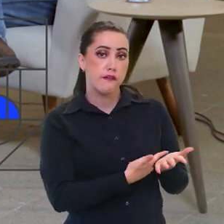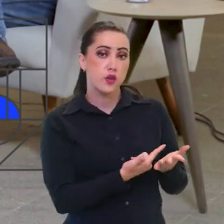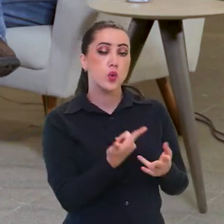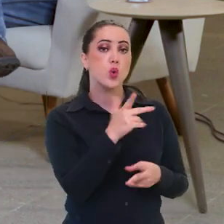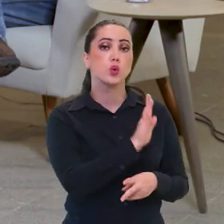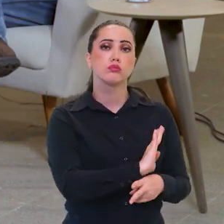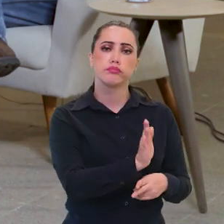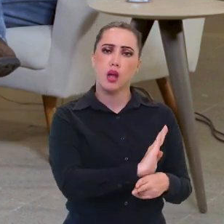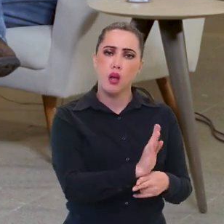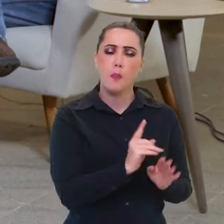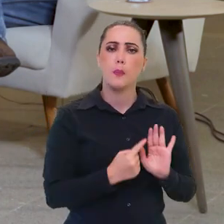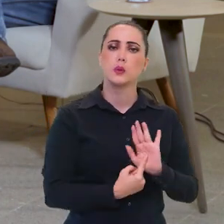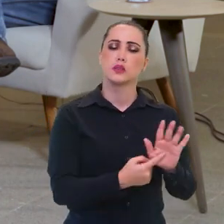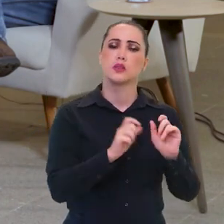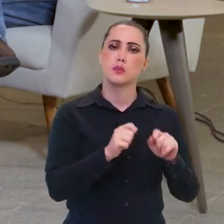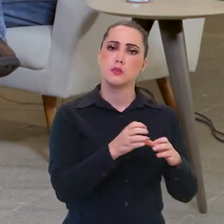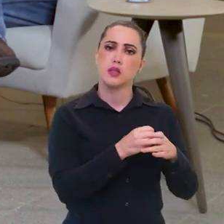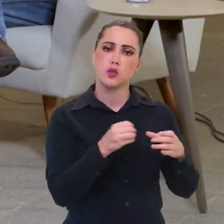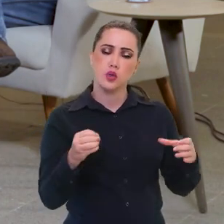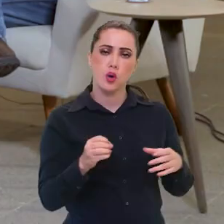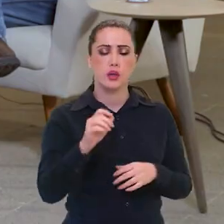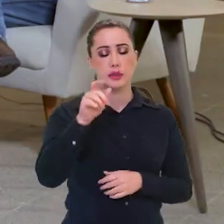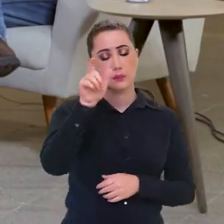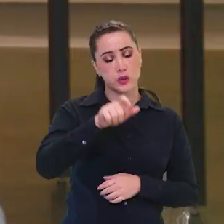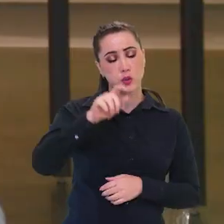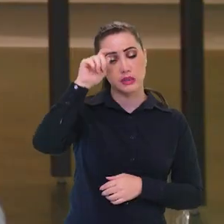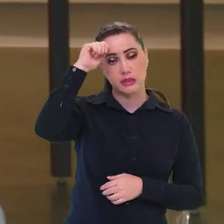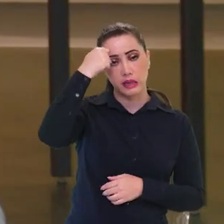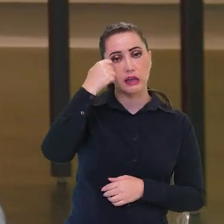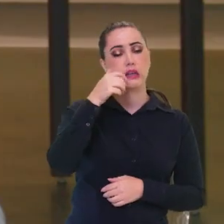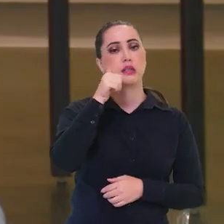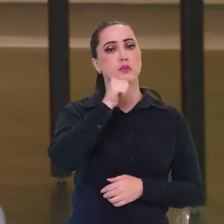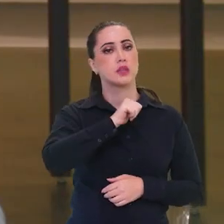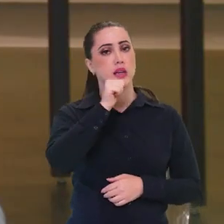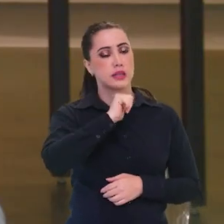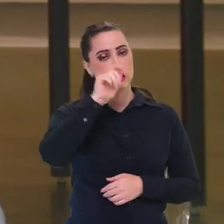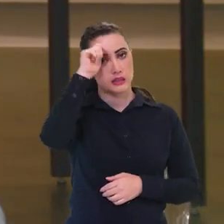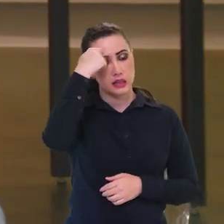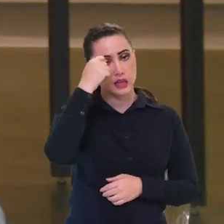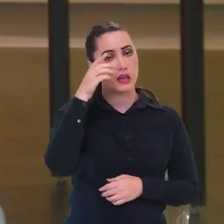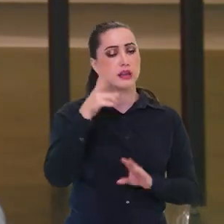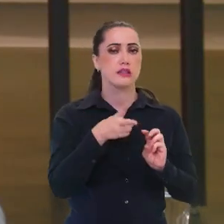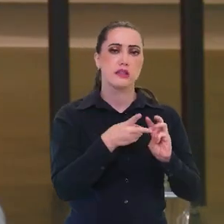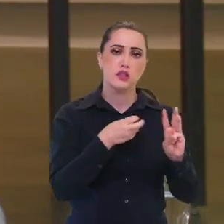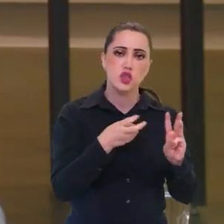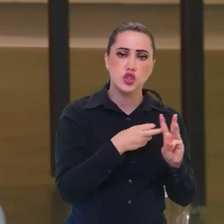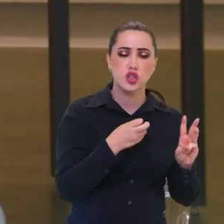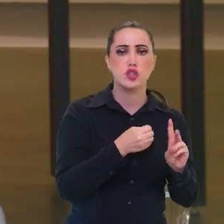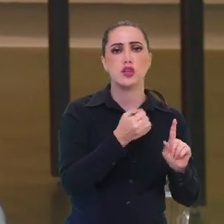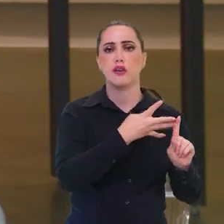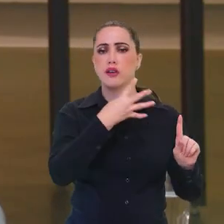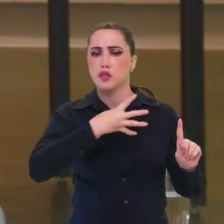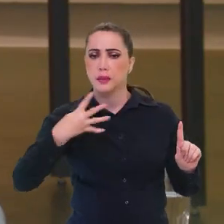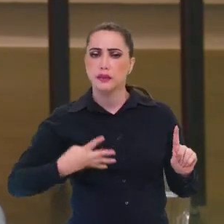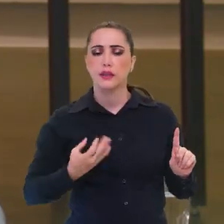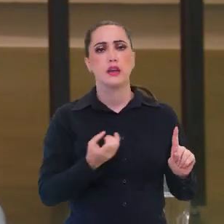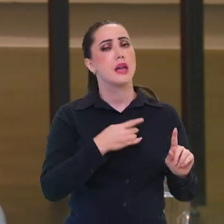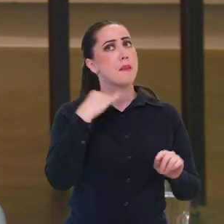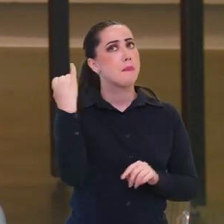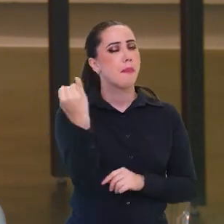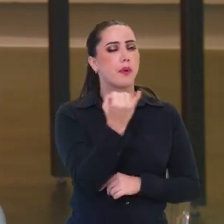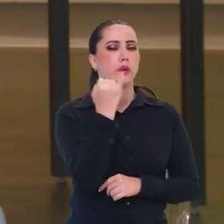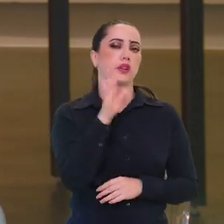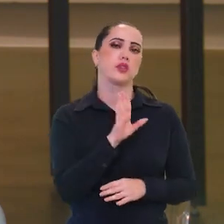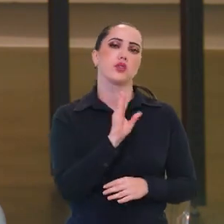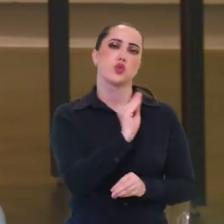audiovisual. Contemplando cotas para as pessoas negras, mulheres negras, mulheres indígenas, deficientes, LGBTs. É preciso a gente